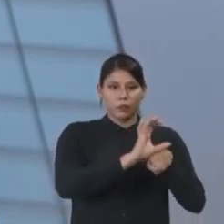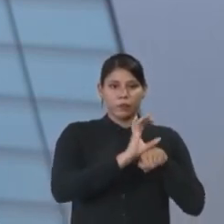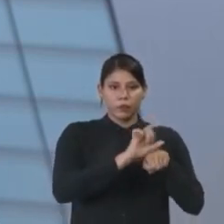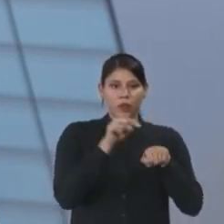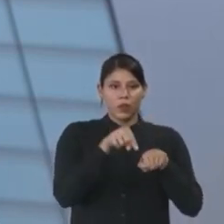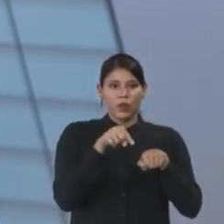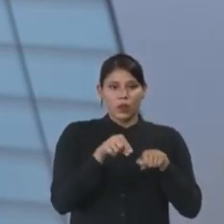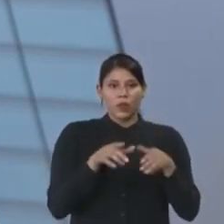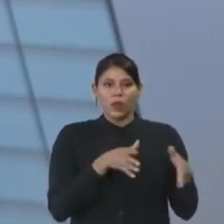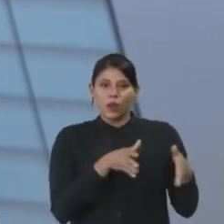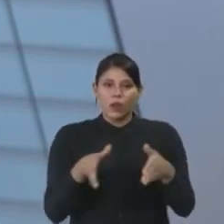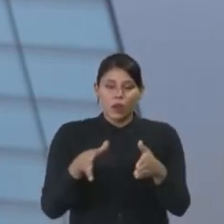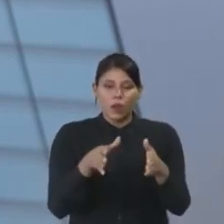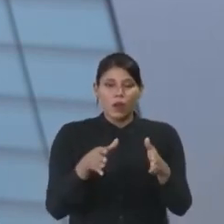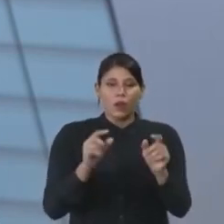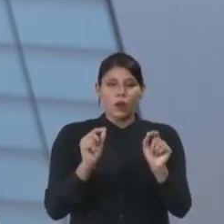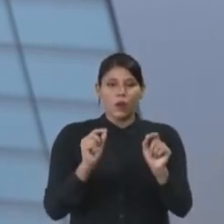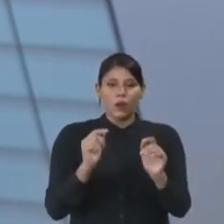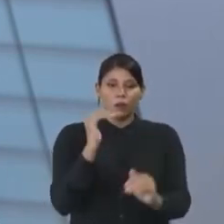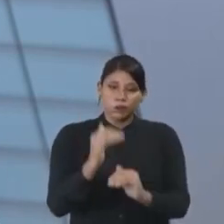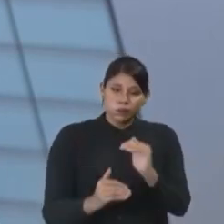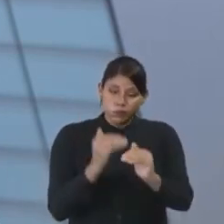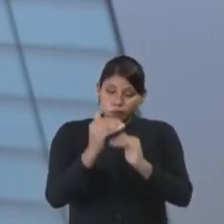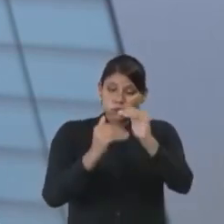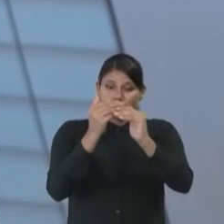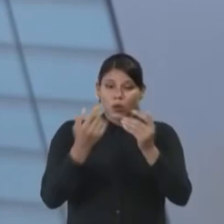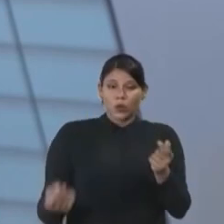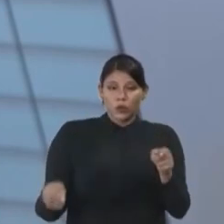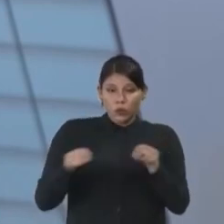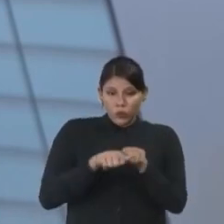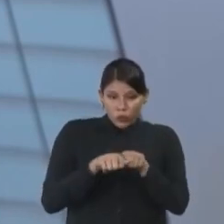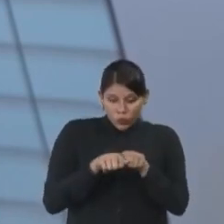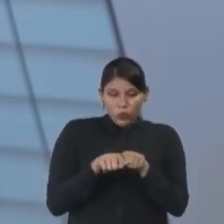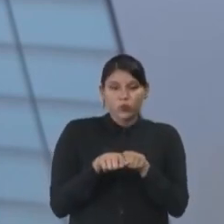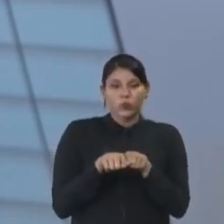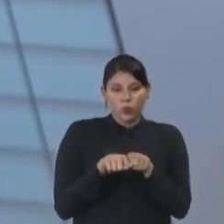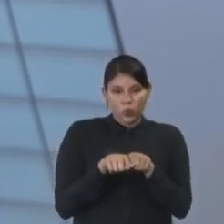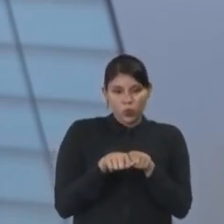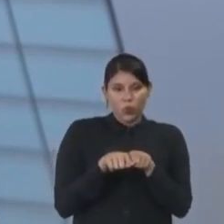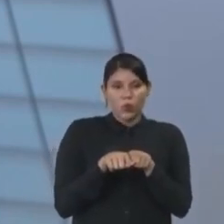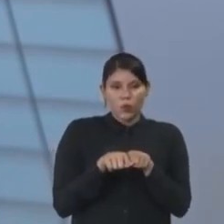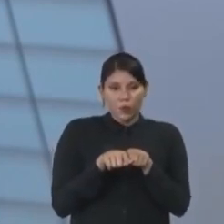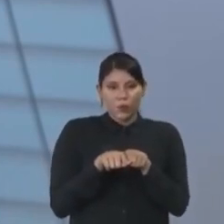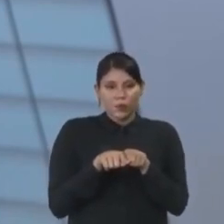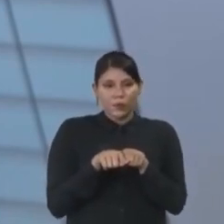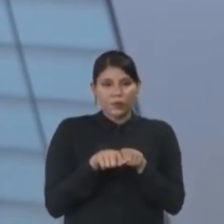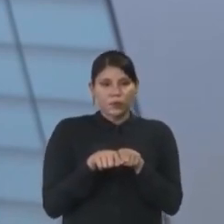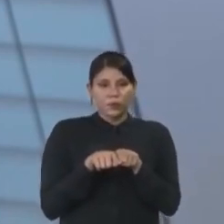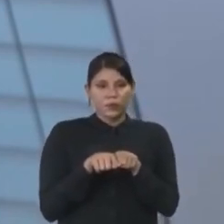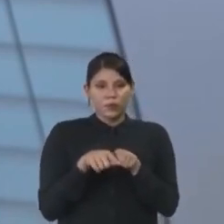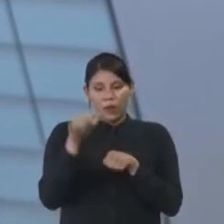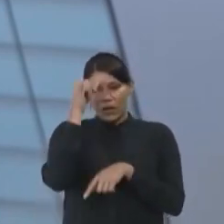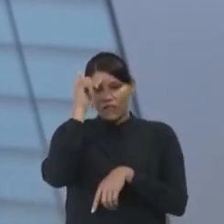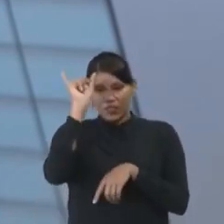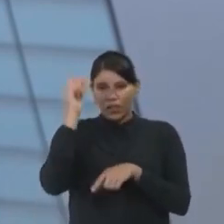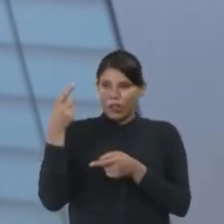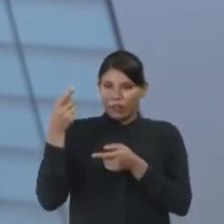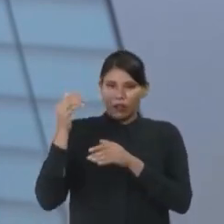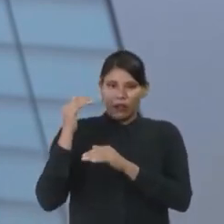uma progressiva ampliação dos direitos fundamentais em conformidade com os limites impostos pela vedação do retrocesso, que é uma prática